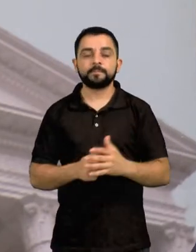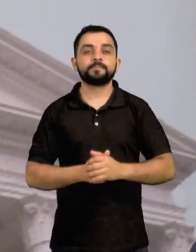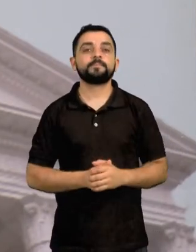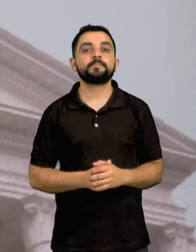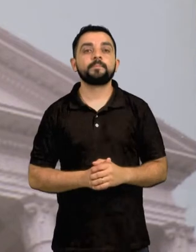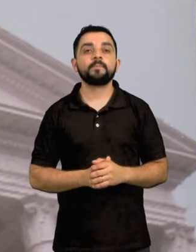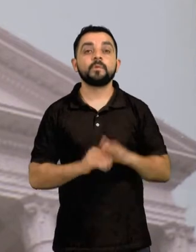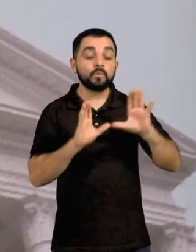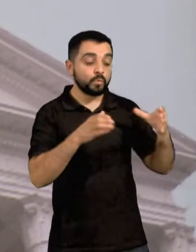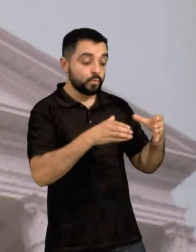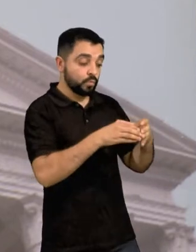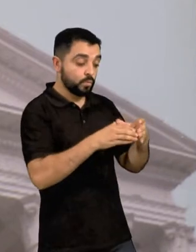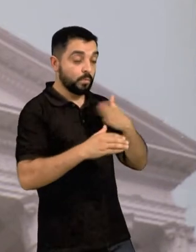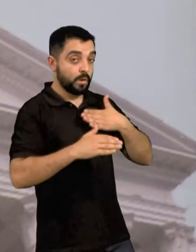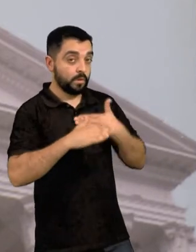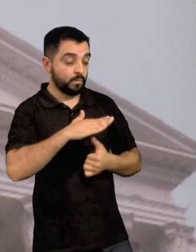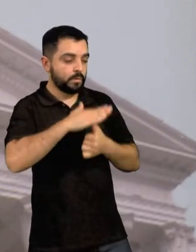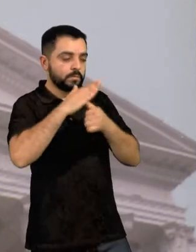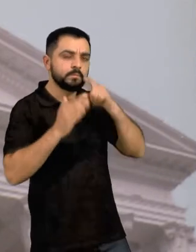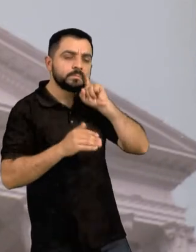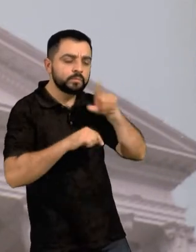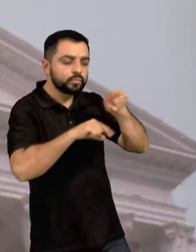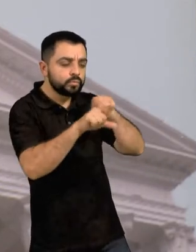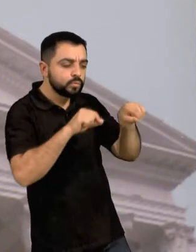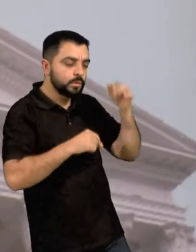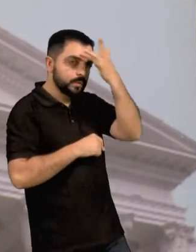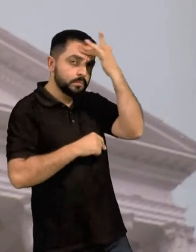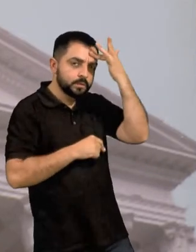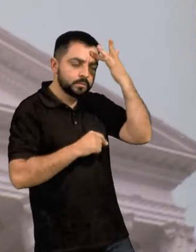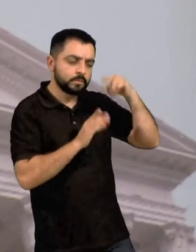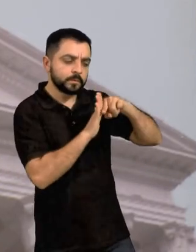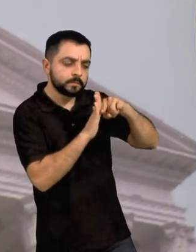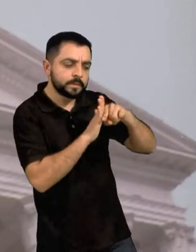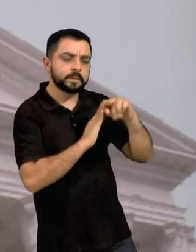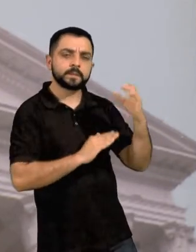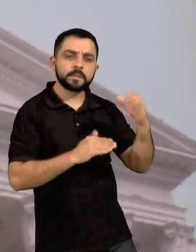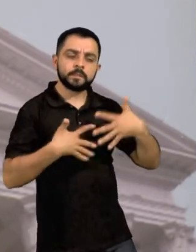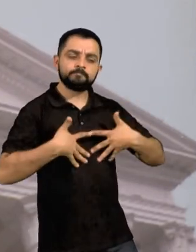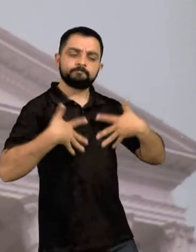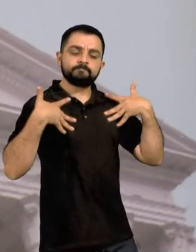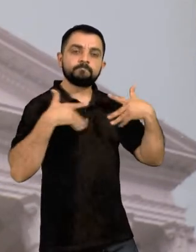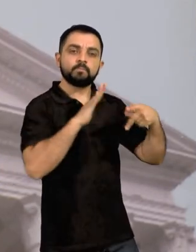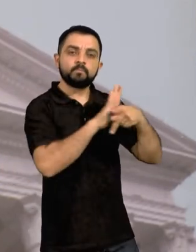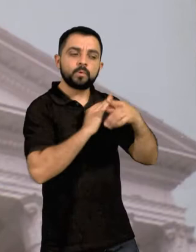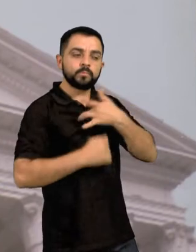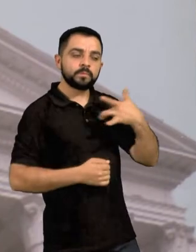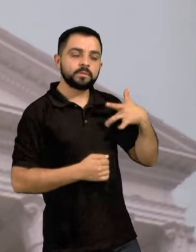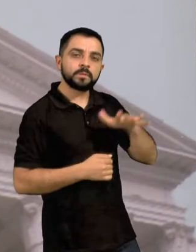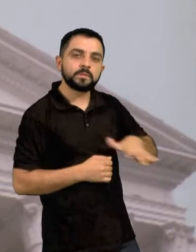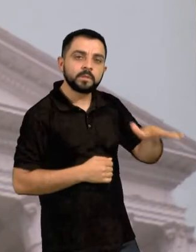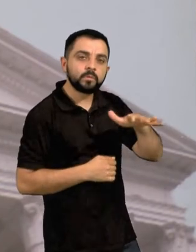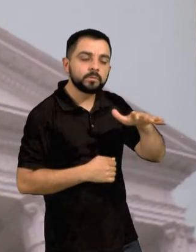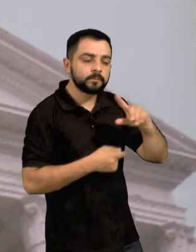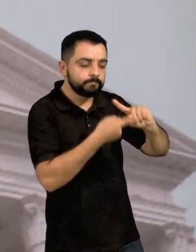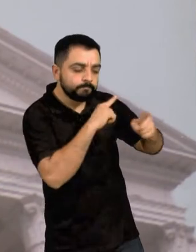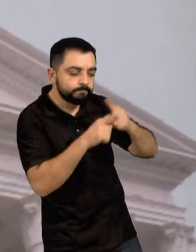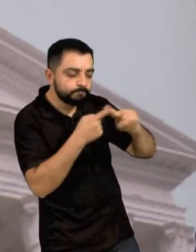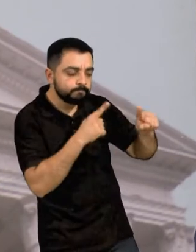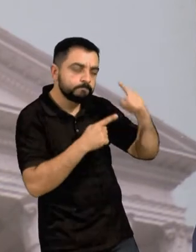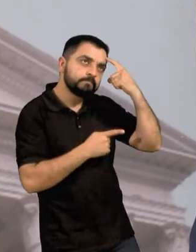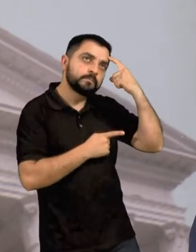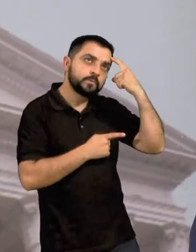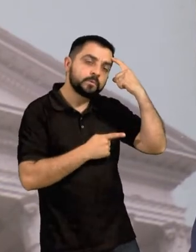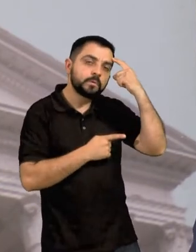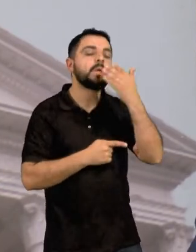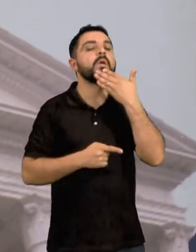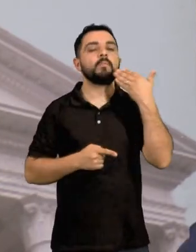Ouvimos a Comissão de Especialistas, que foi nomeada por mim, cientistas que orgulham a UFPR, e entendemos que a suspensão das nossas atividades era o